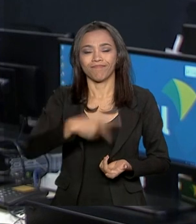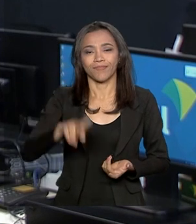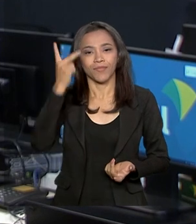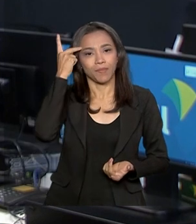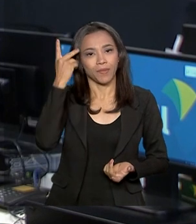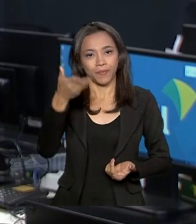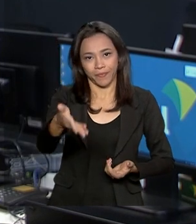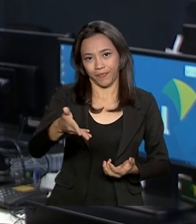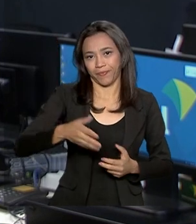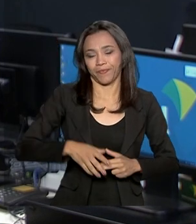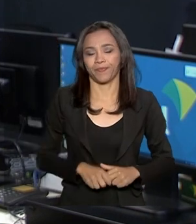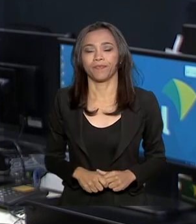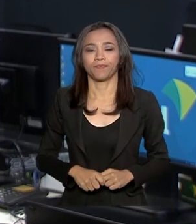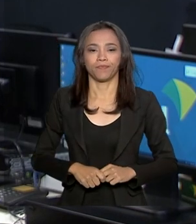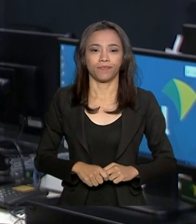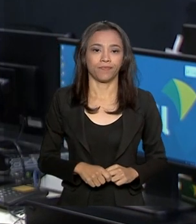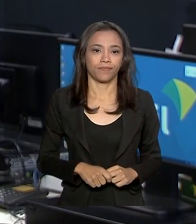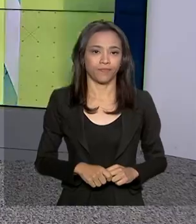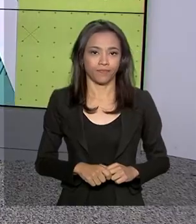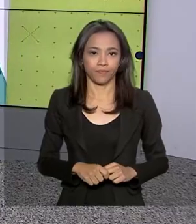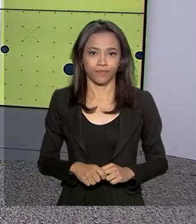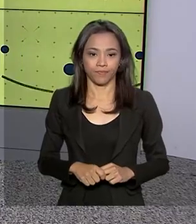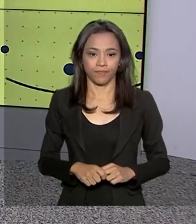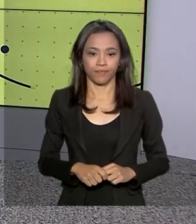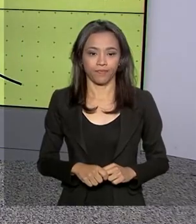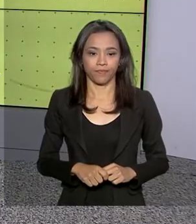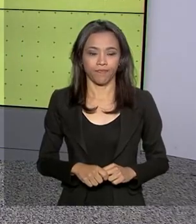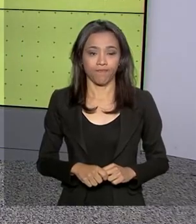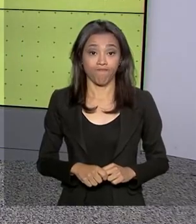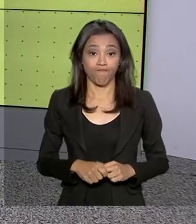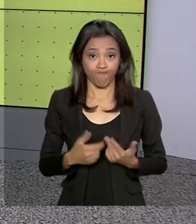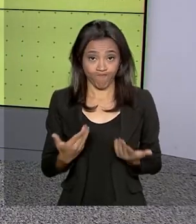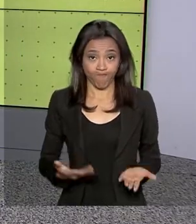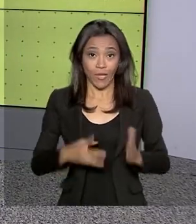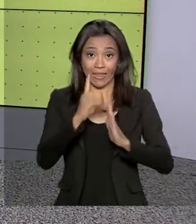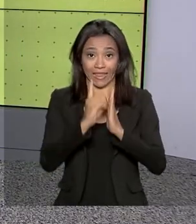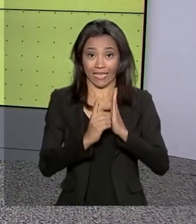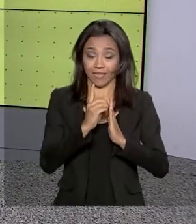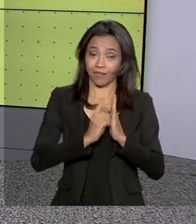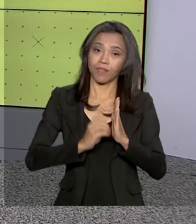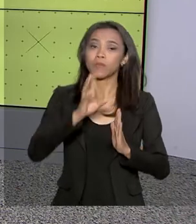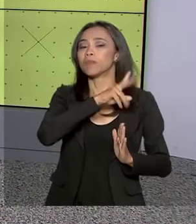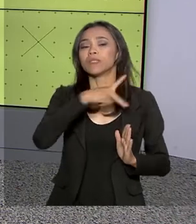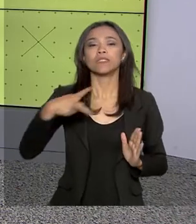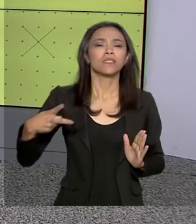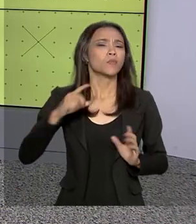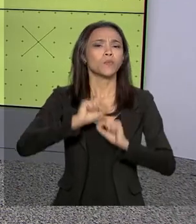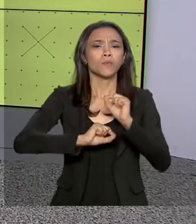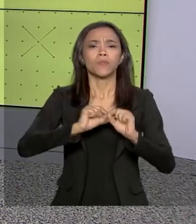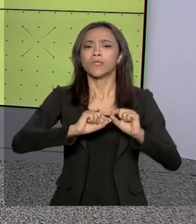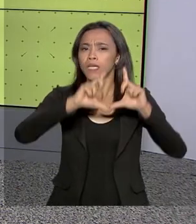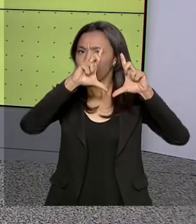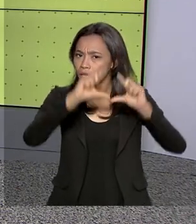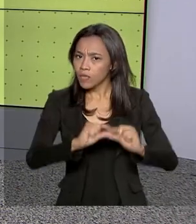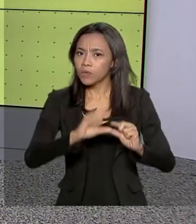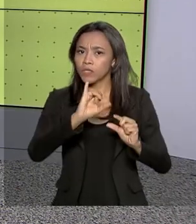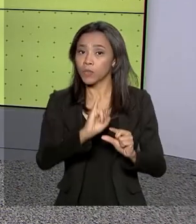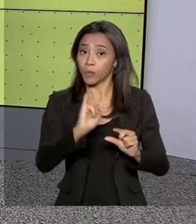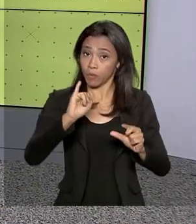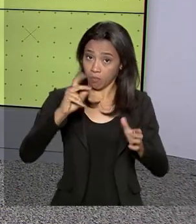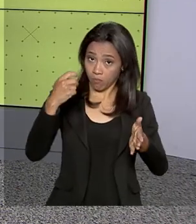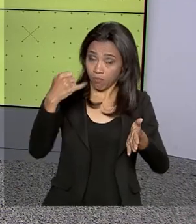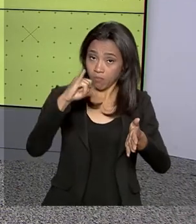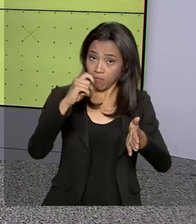Ricardo Ferraz para o Governo Agora. O decreto presidencial que reduziu o imposto sobre produtos